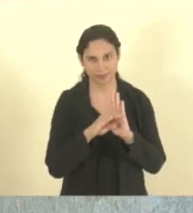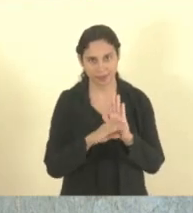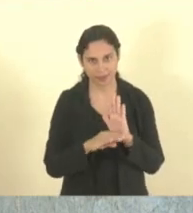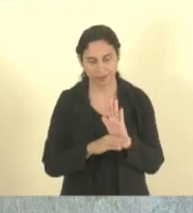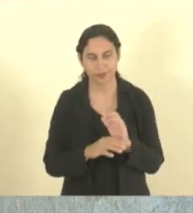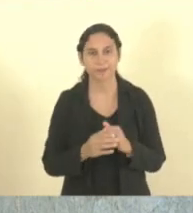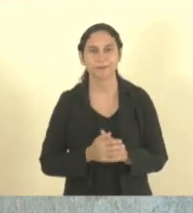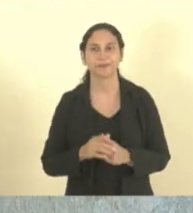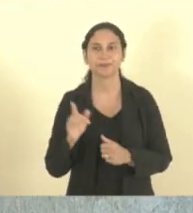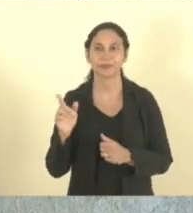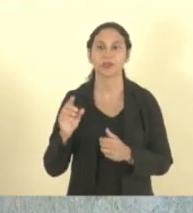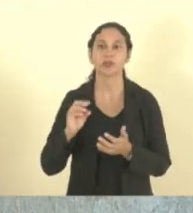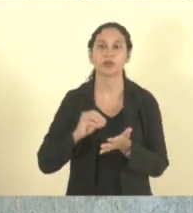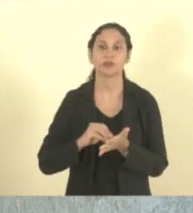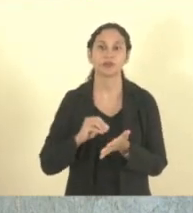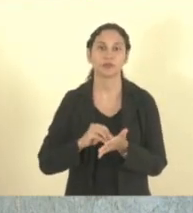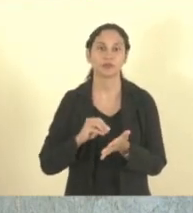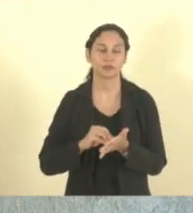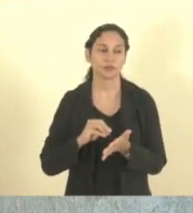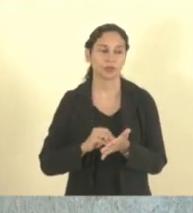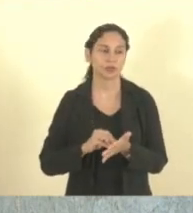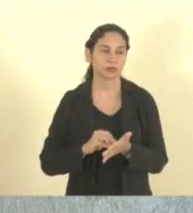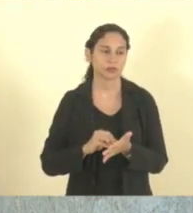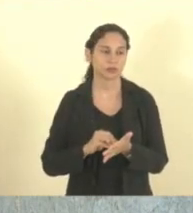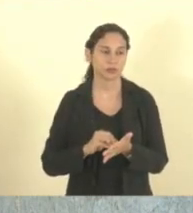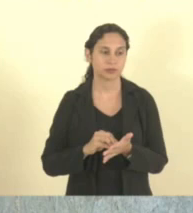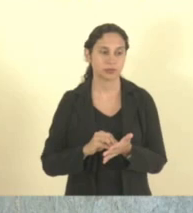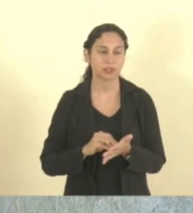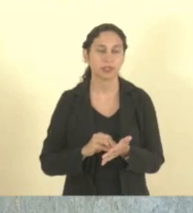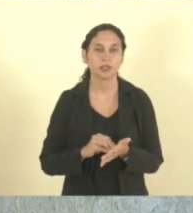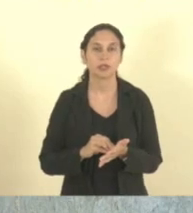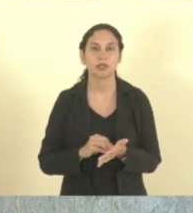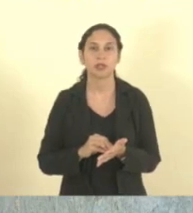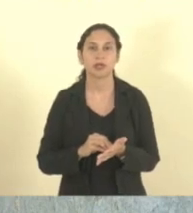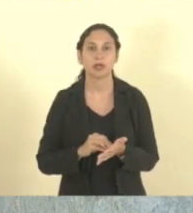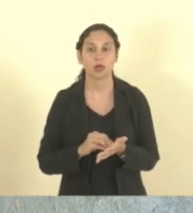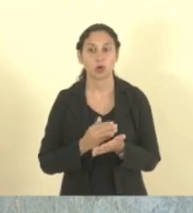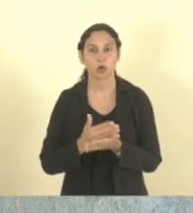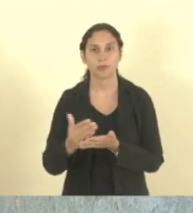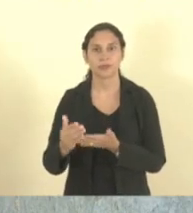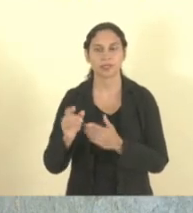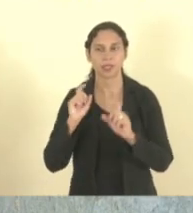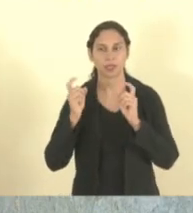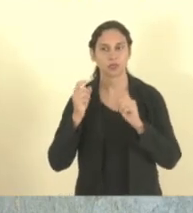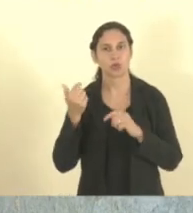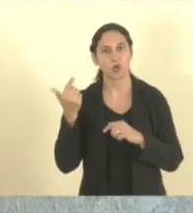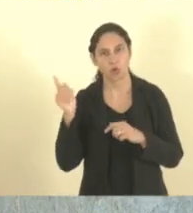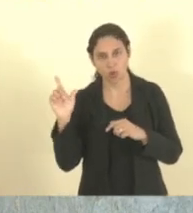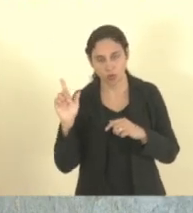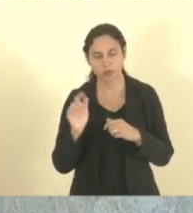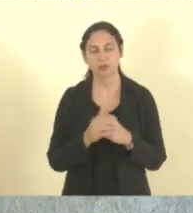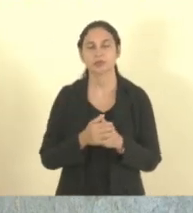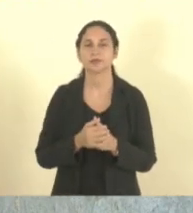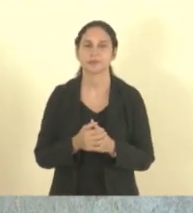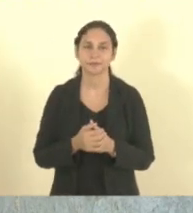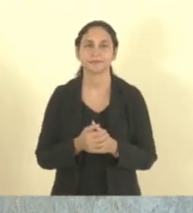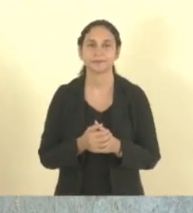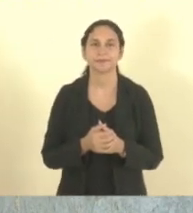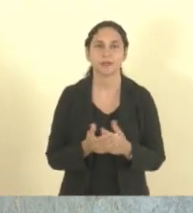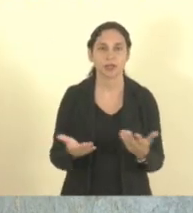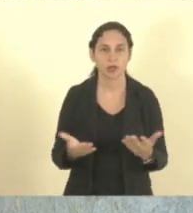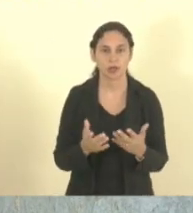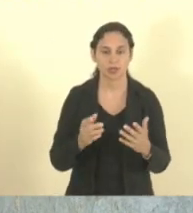vista que faltam menos de sete minutos para iniciar a nossa sessão plenária, eu vou